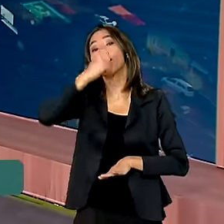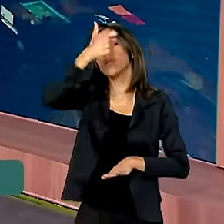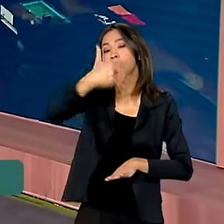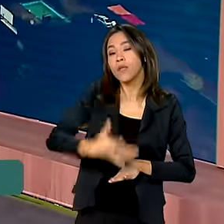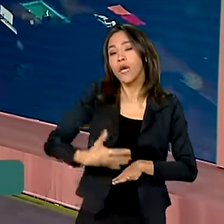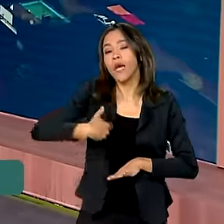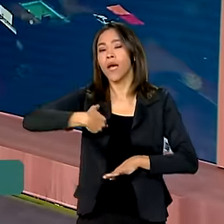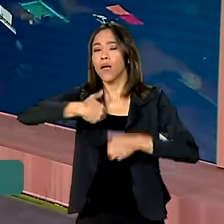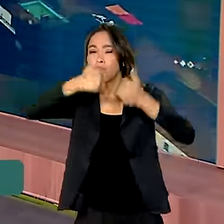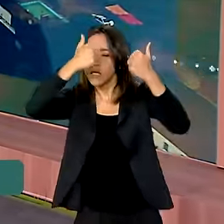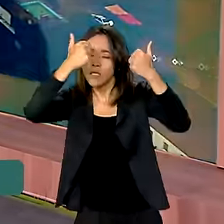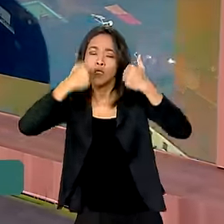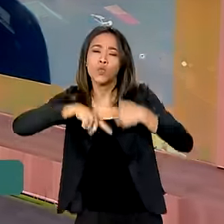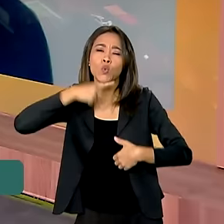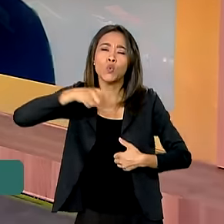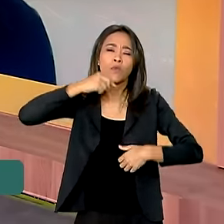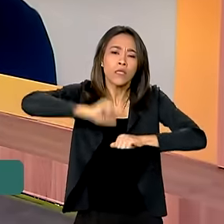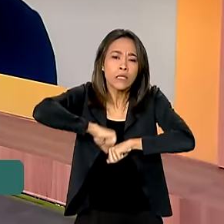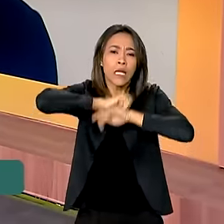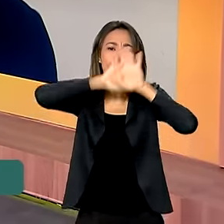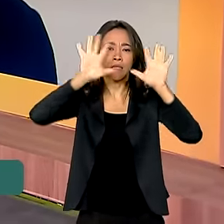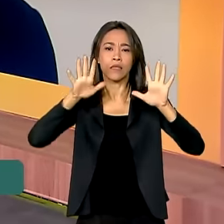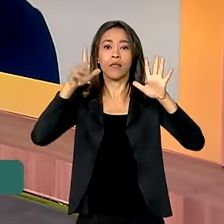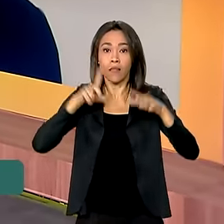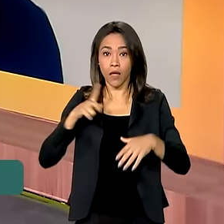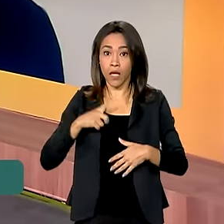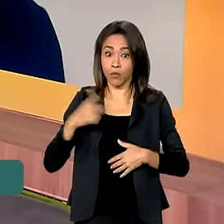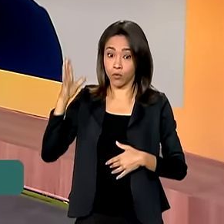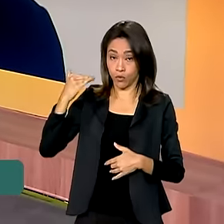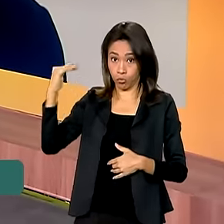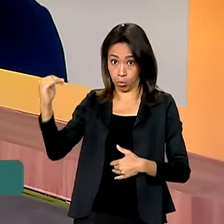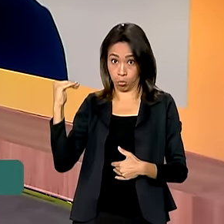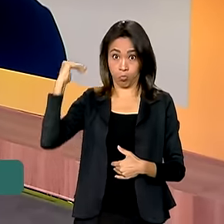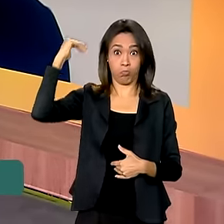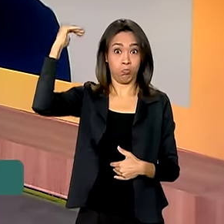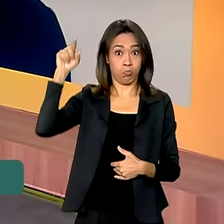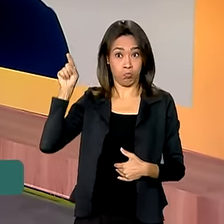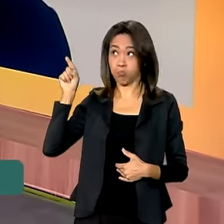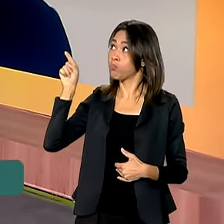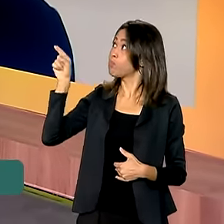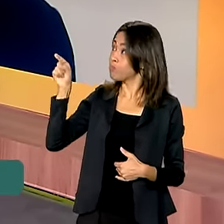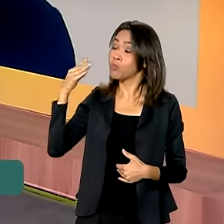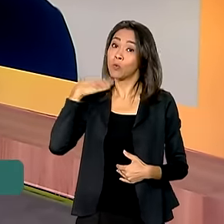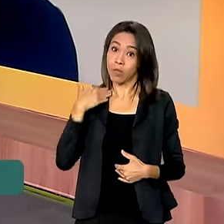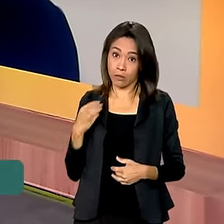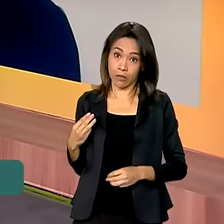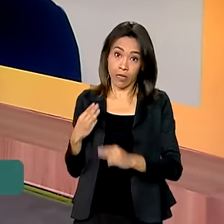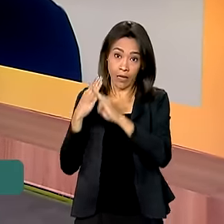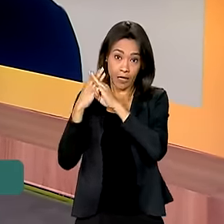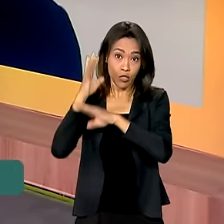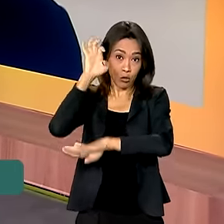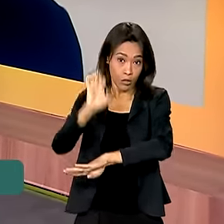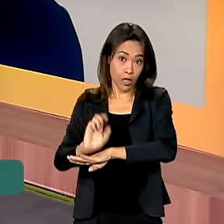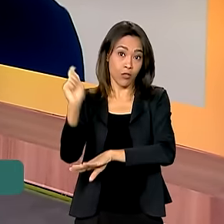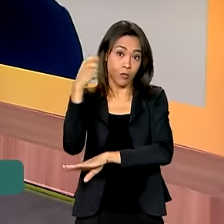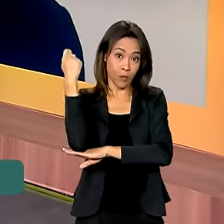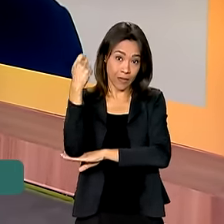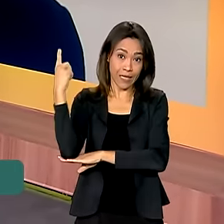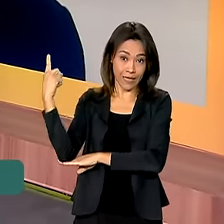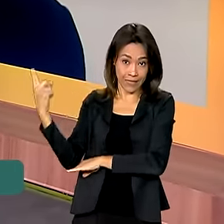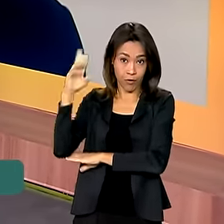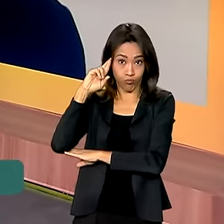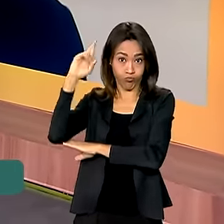dúvidas, a gente recebe agora aqui no Brasil em Dia, o superintendente de rede da Caixa em Porto Alegre, Renato